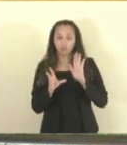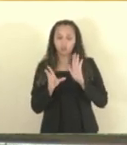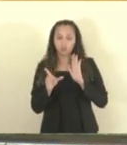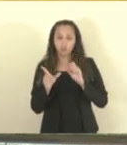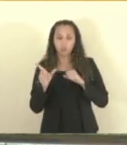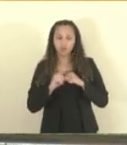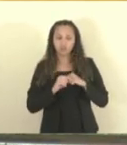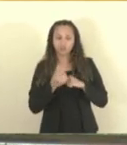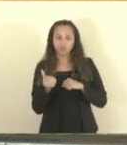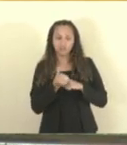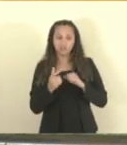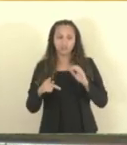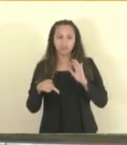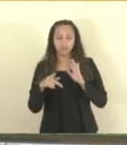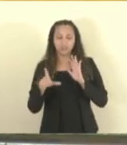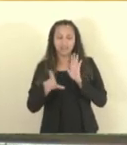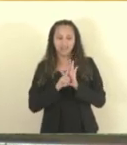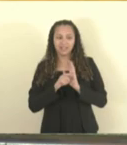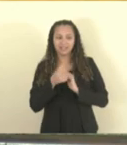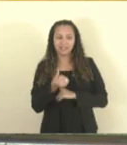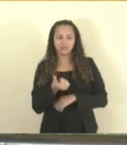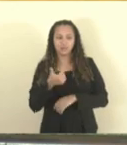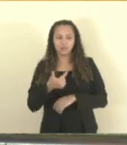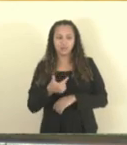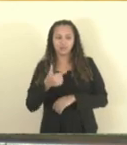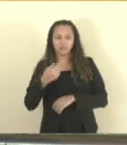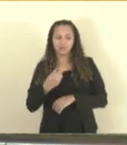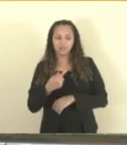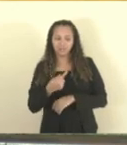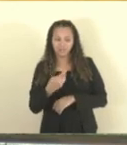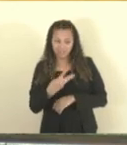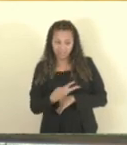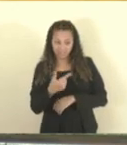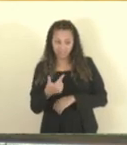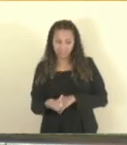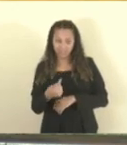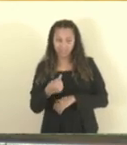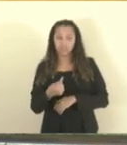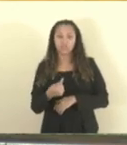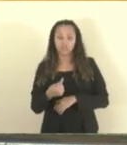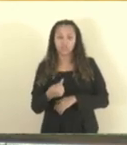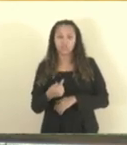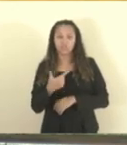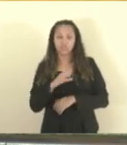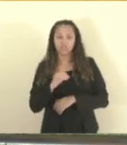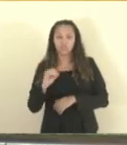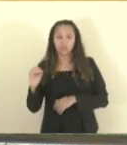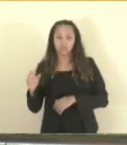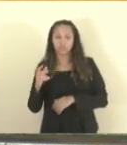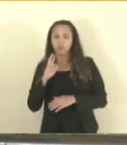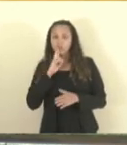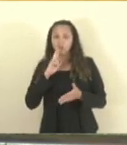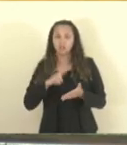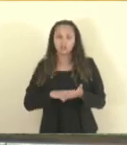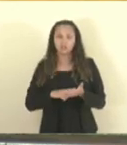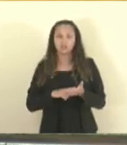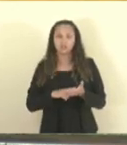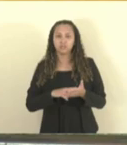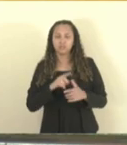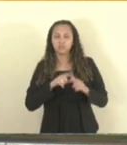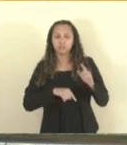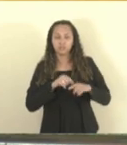6º da lei 6.237, de 12 de junho de 2000, que criou o Registro de Bens Culturais